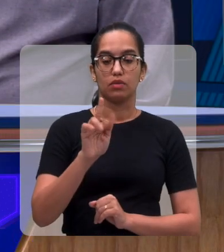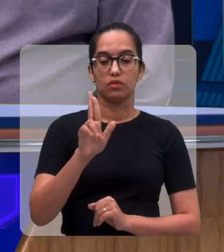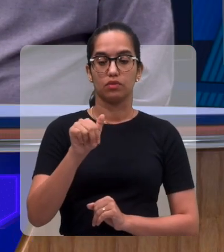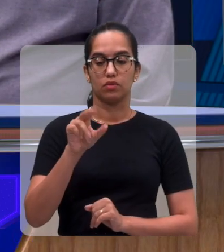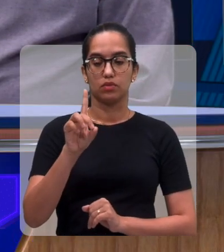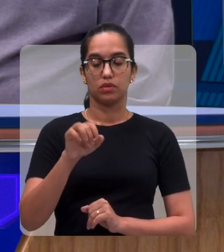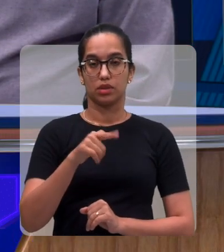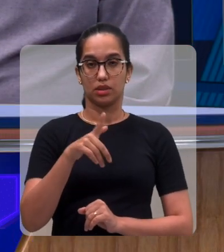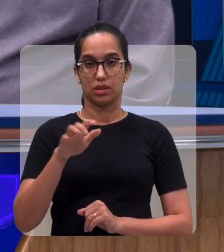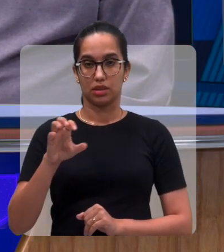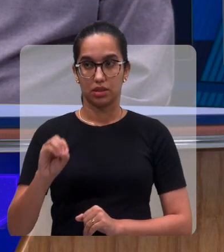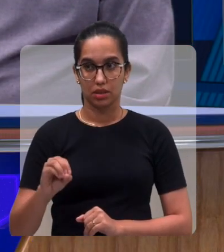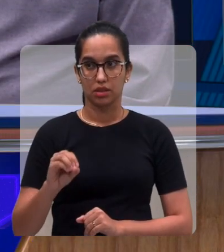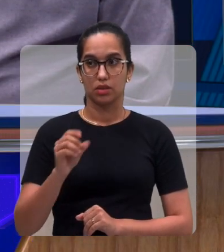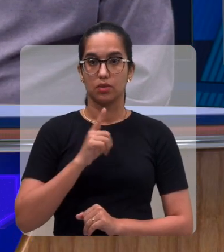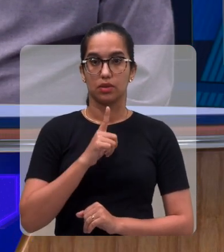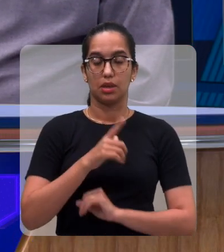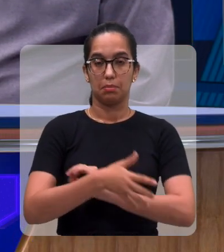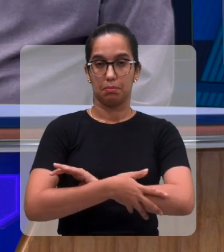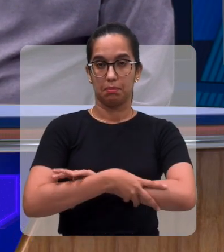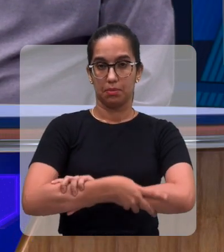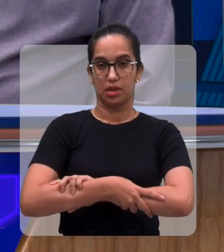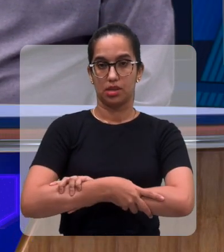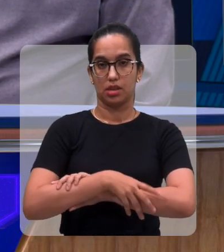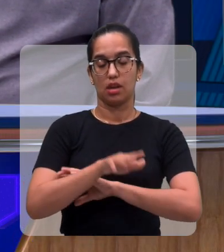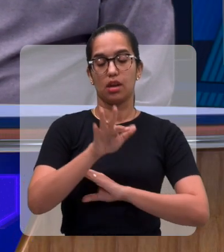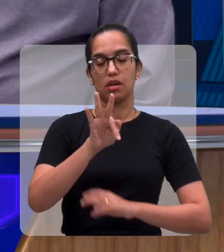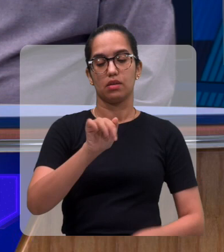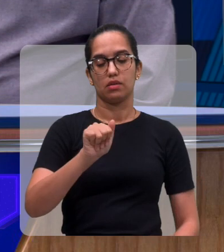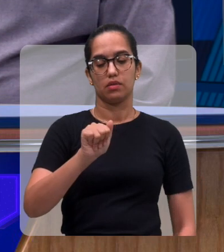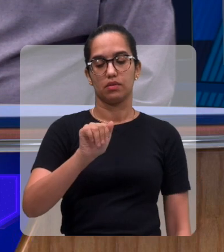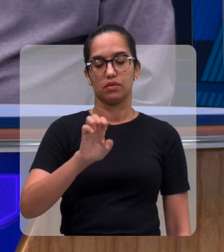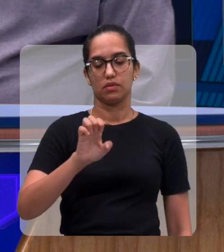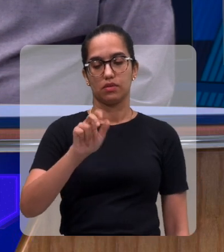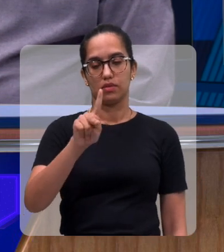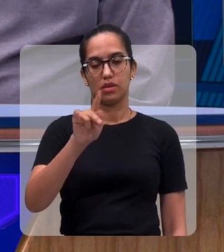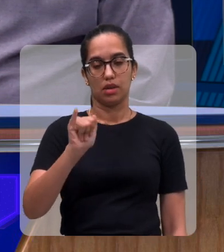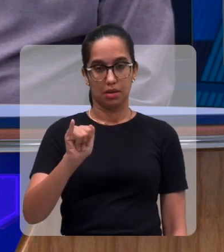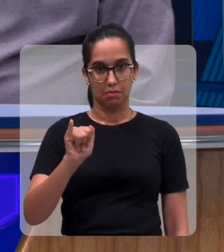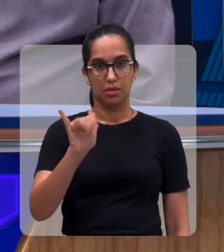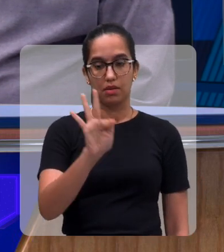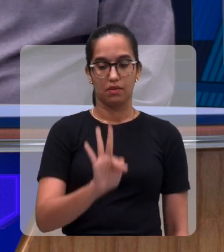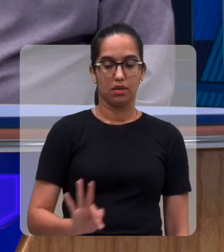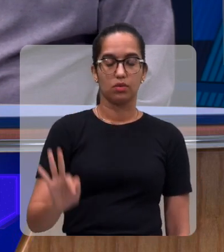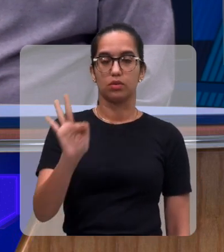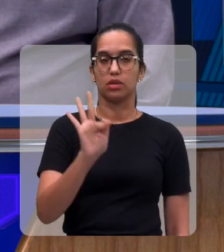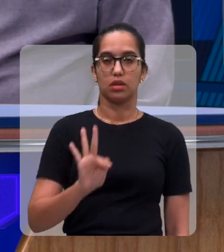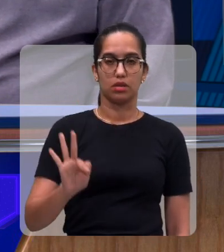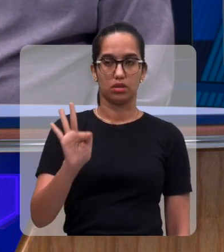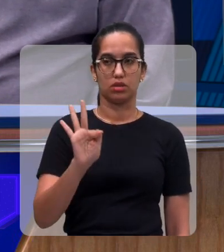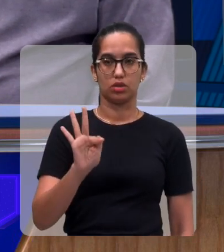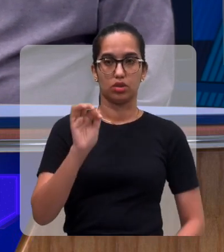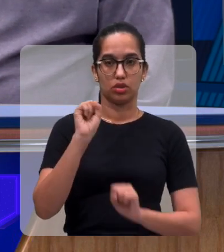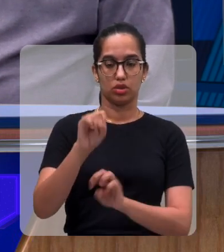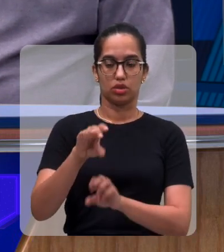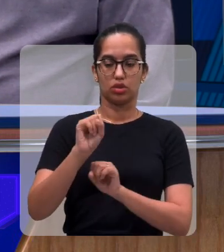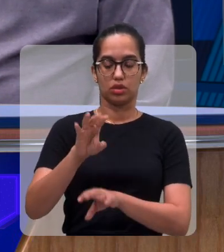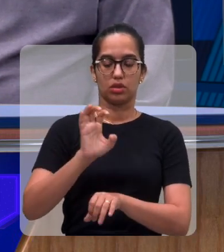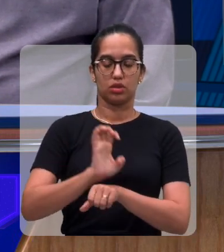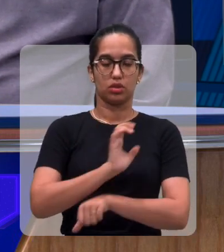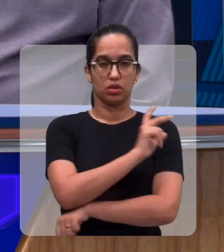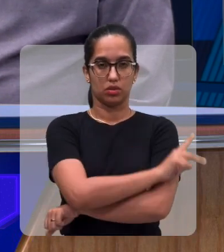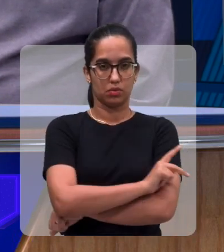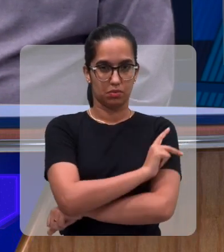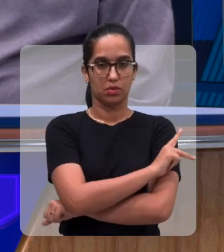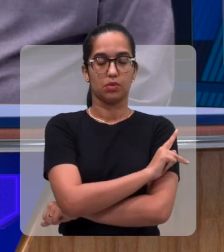uma parceria com a FAEP, que é a Faculdade de Educação do Piauí,